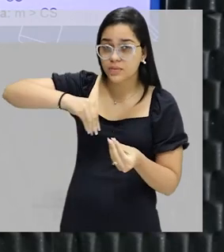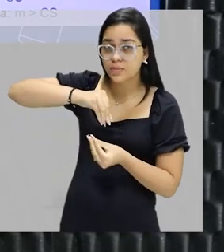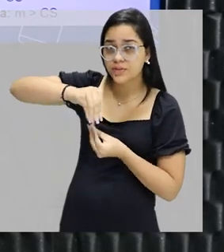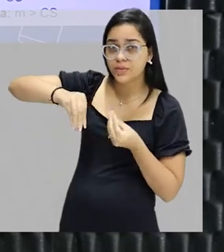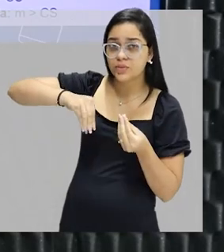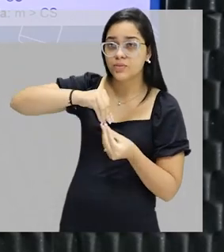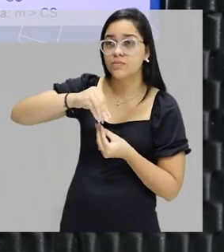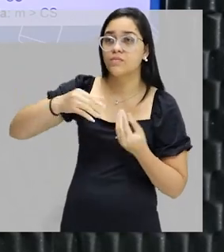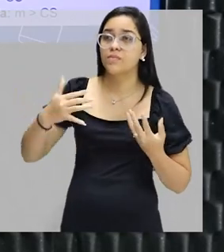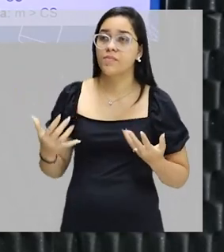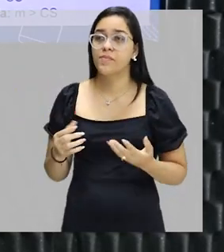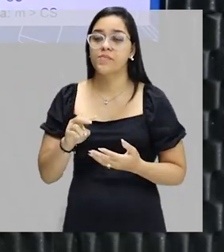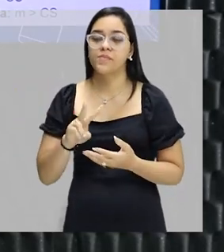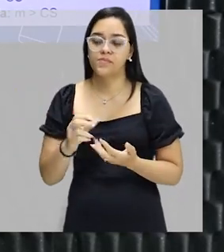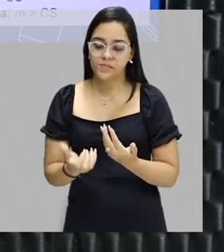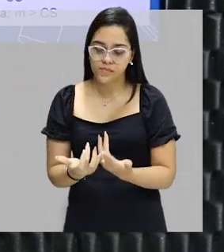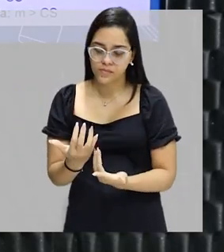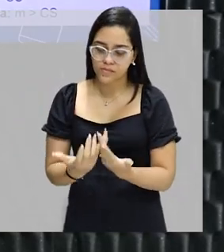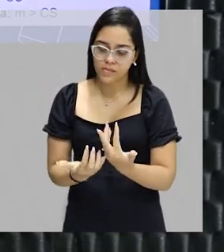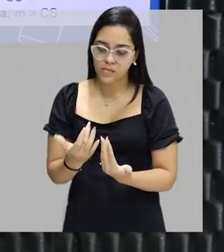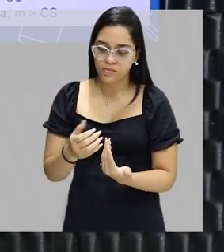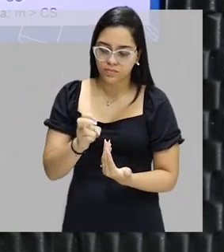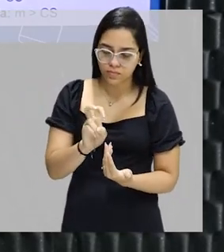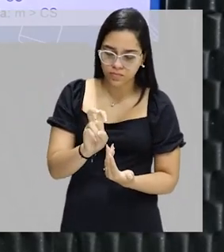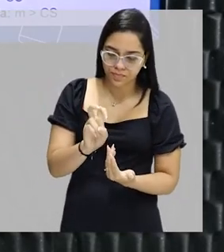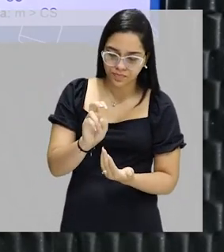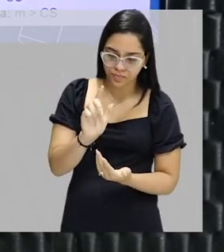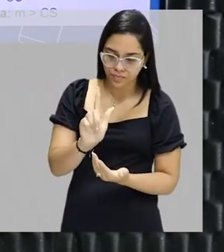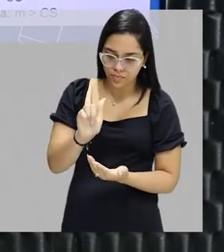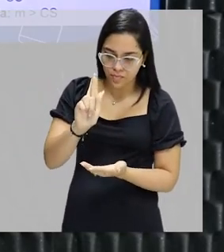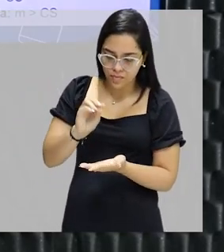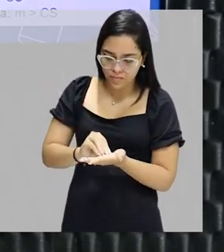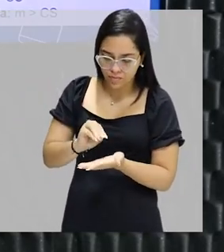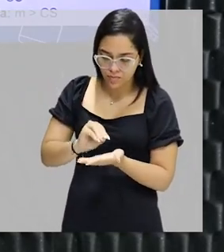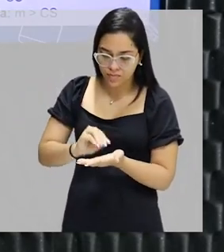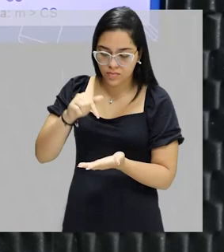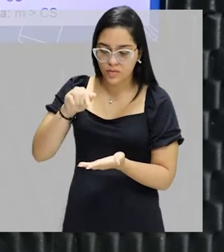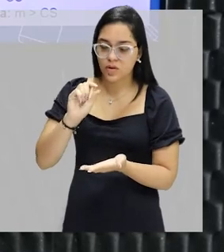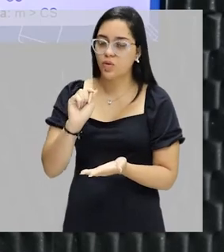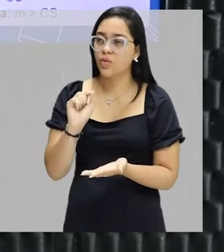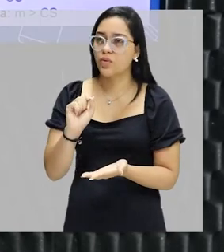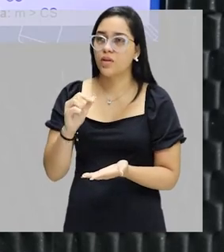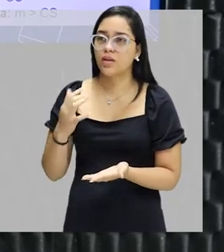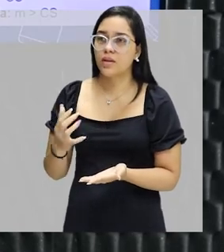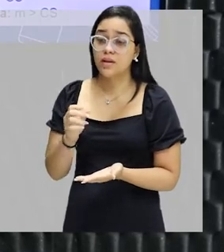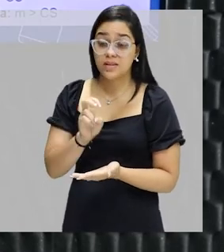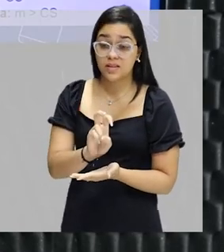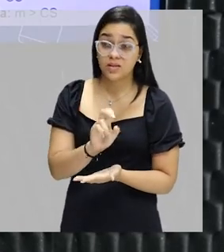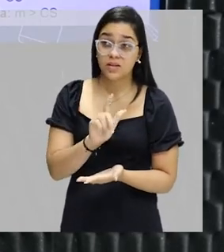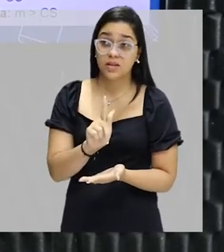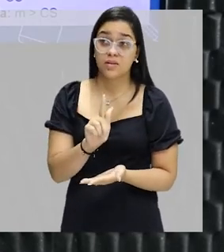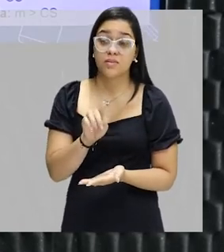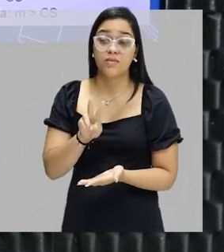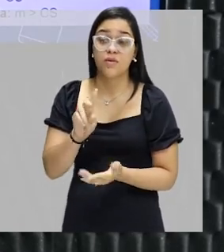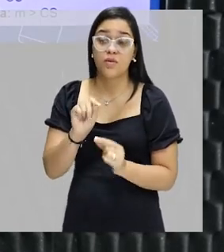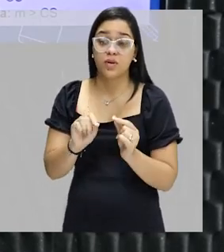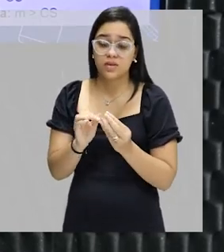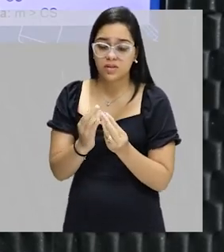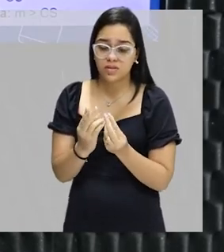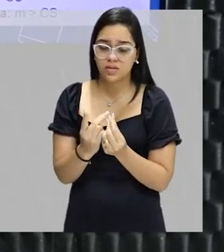Então, gente vai aquecendo, então aqueles 5 gramas, vai chegar um certo momento que esses 5 gramas vão ser